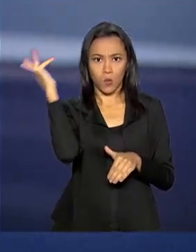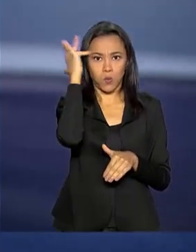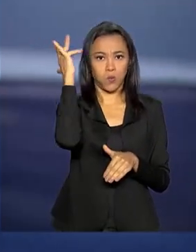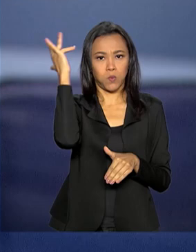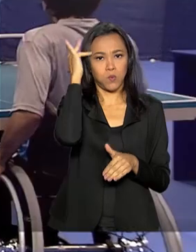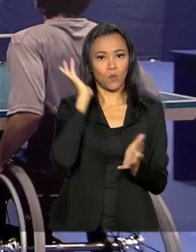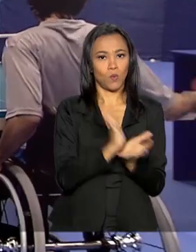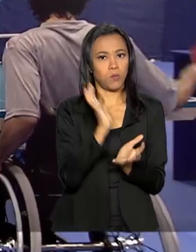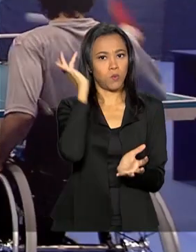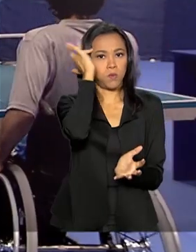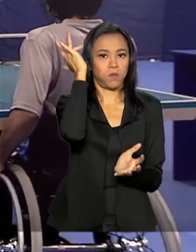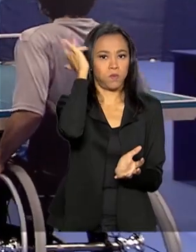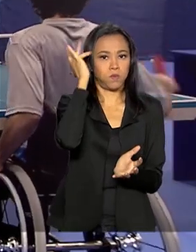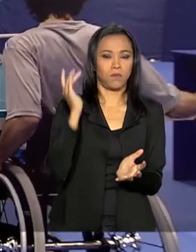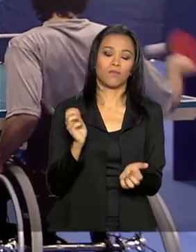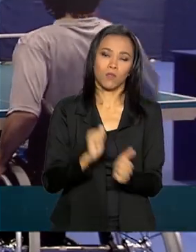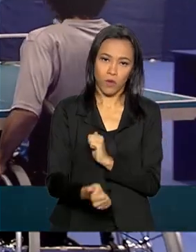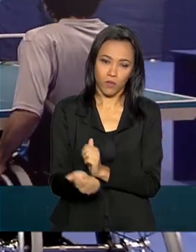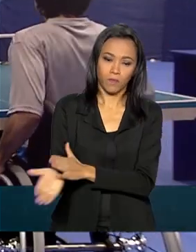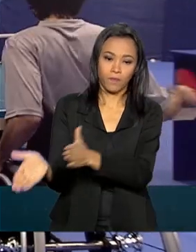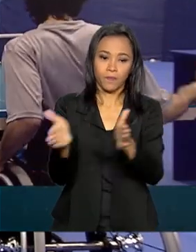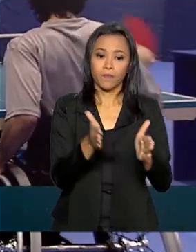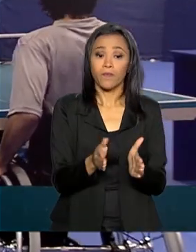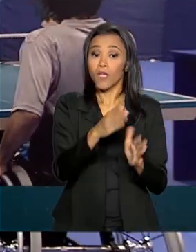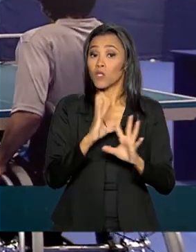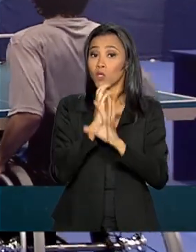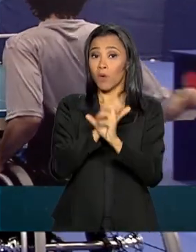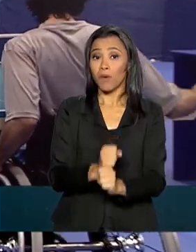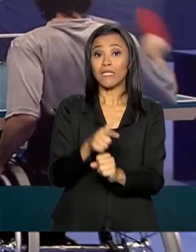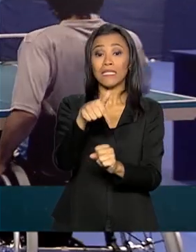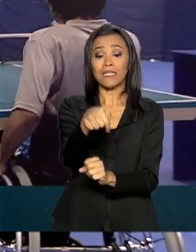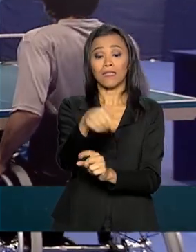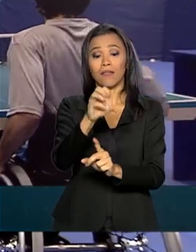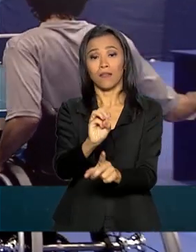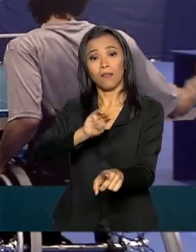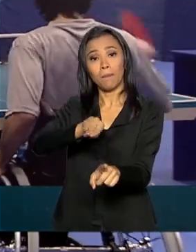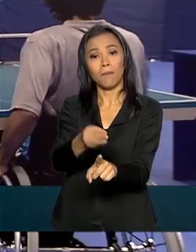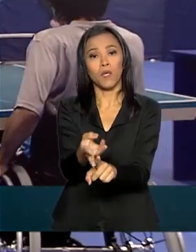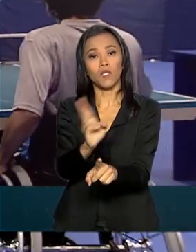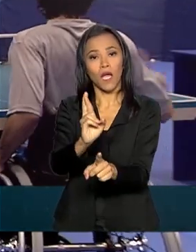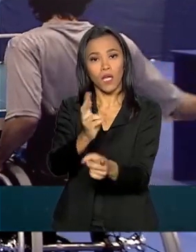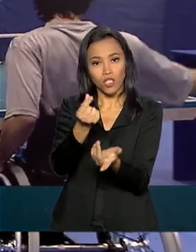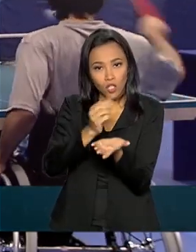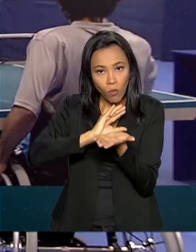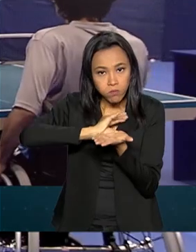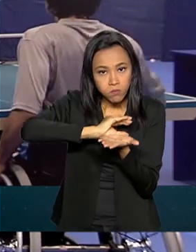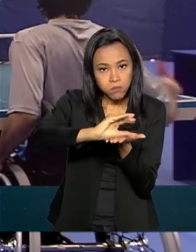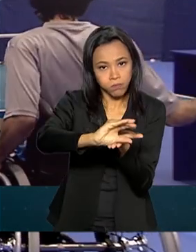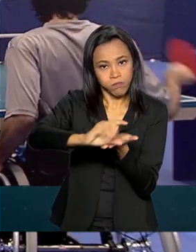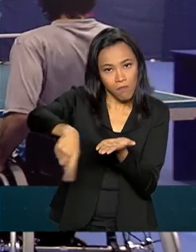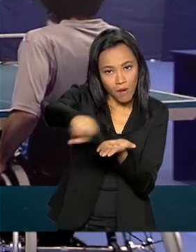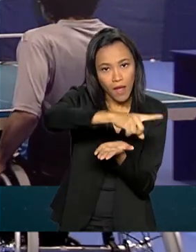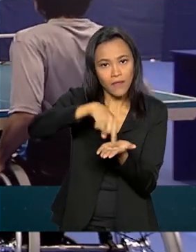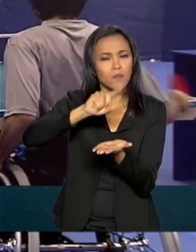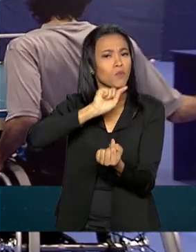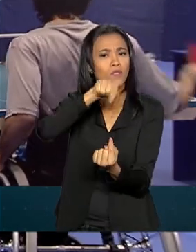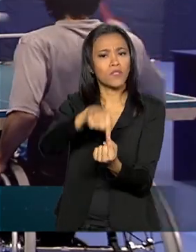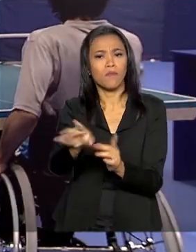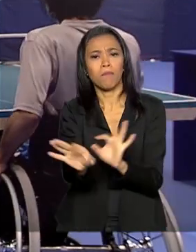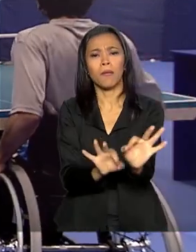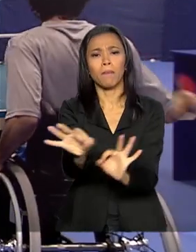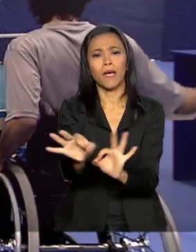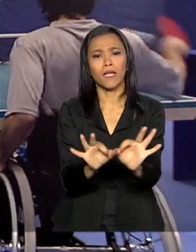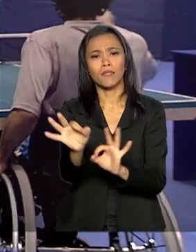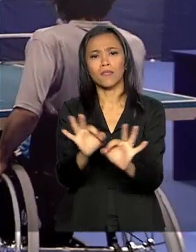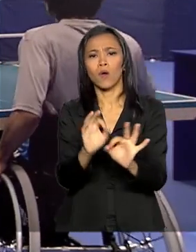rendimento. Ao todo, o programa vai destinar 70 milhões de reais aos atletas. A prioridade é garantir a preparação para